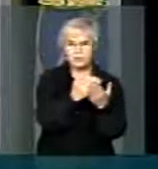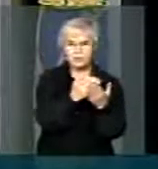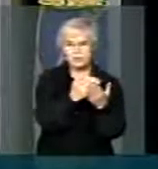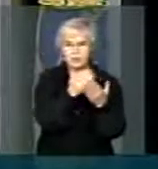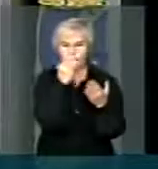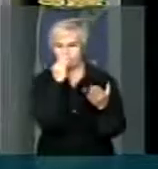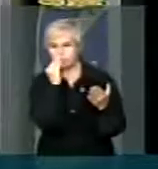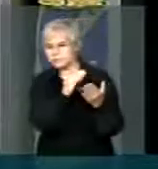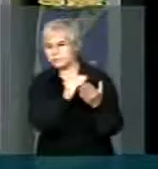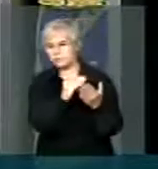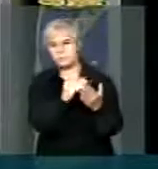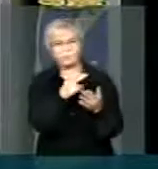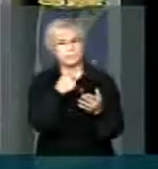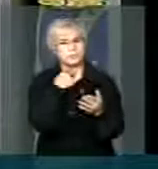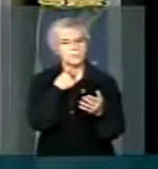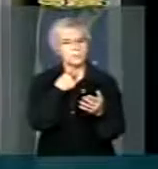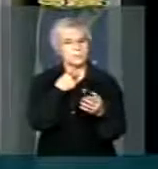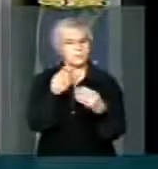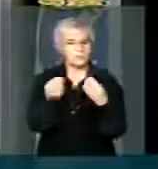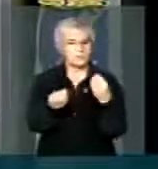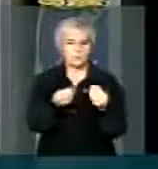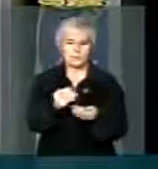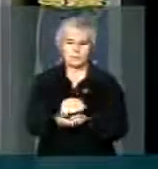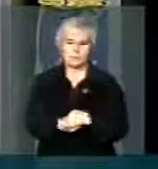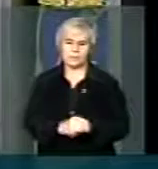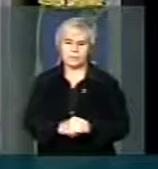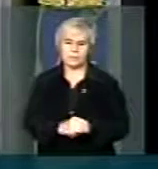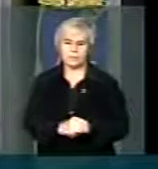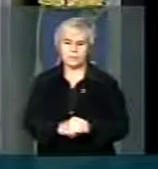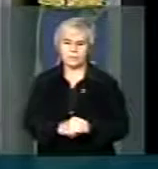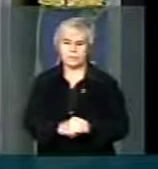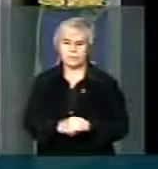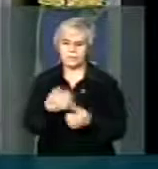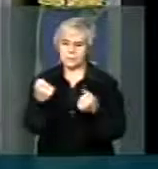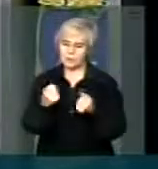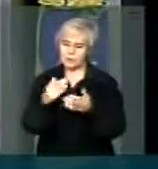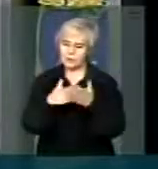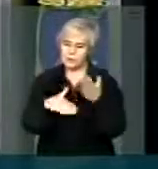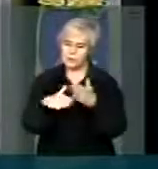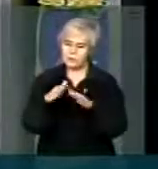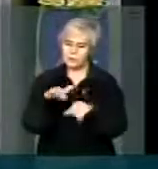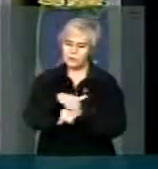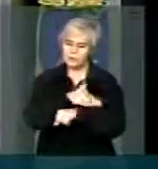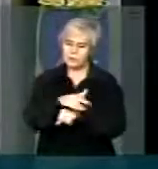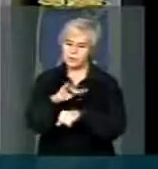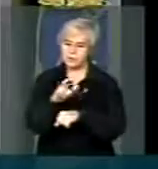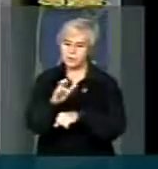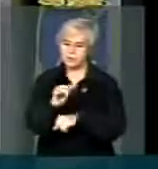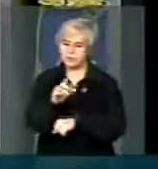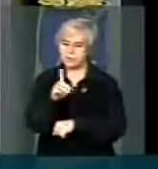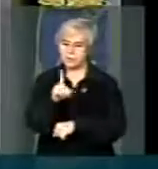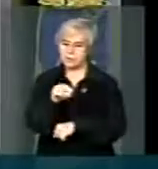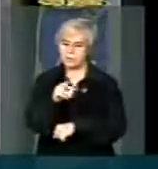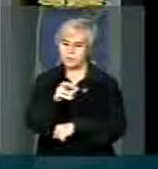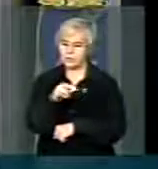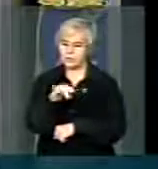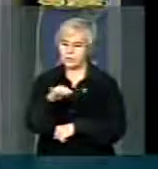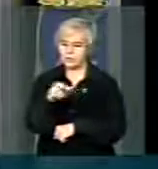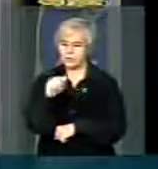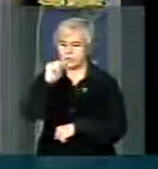dispõe do exercício da profissão de motorista em sua integralidade em todas as rodovias do Brasil. Então, o protocolo foi feito hoje